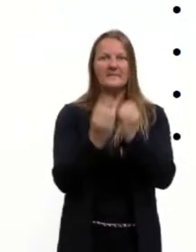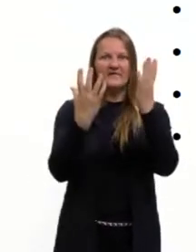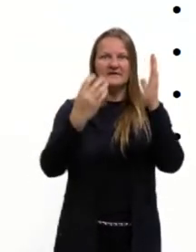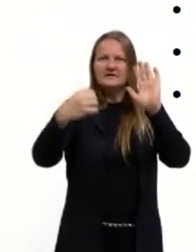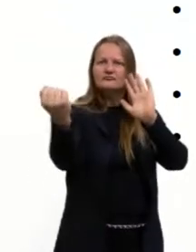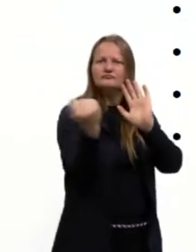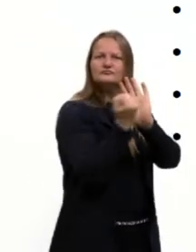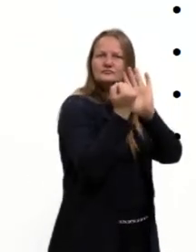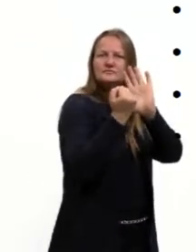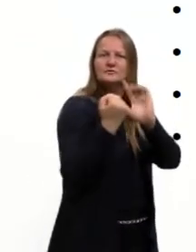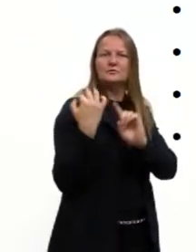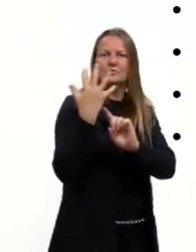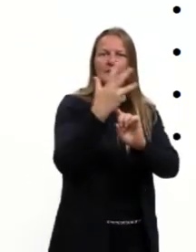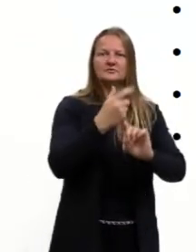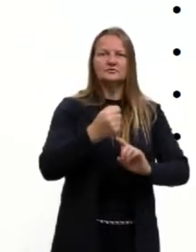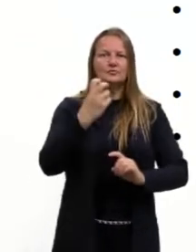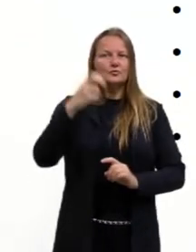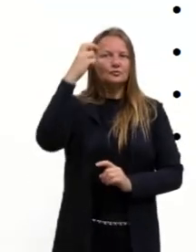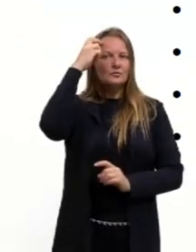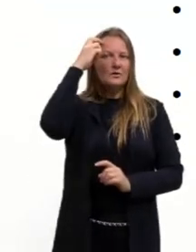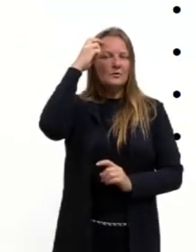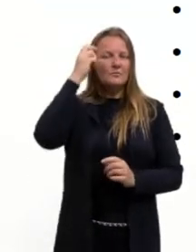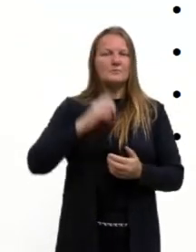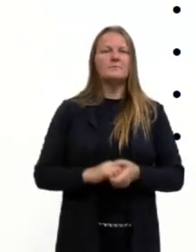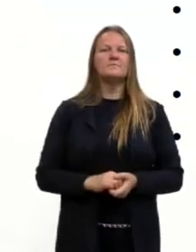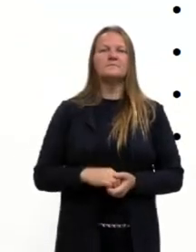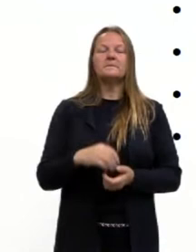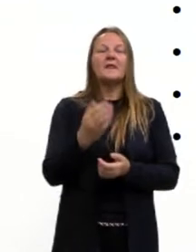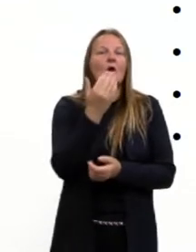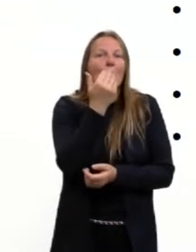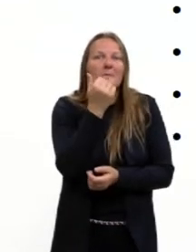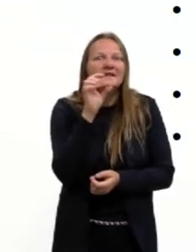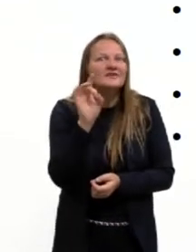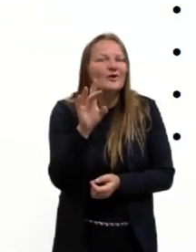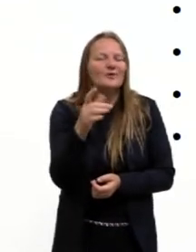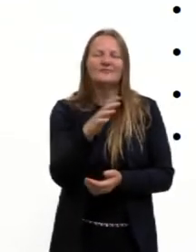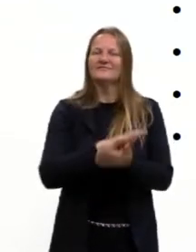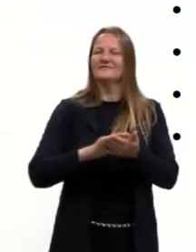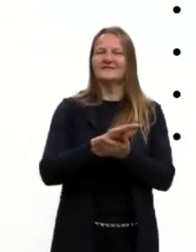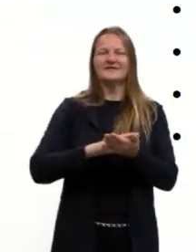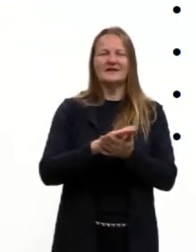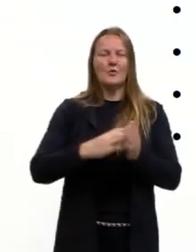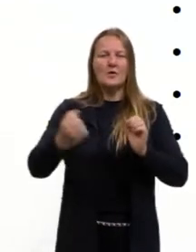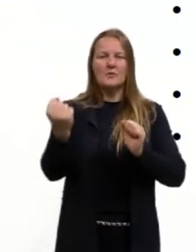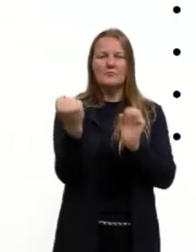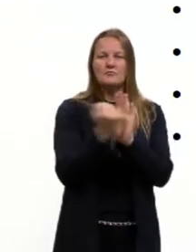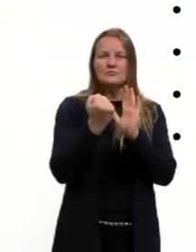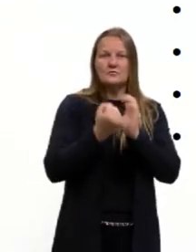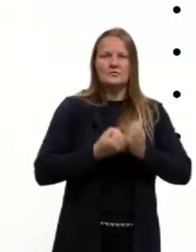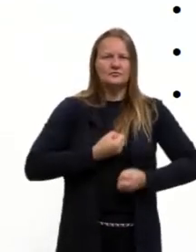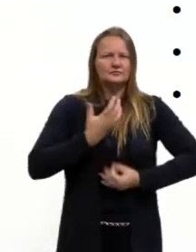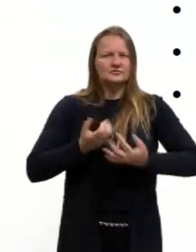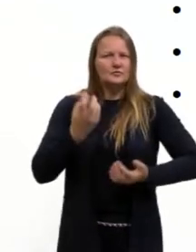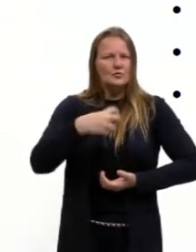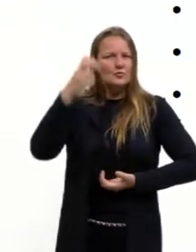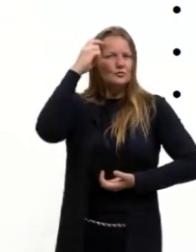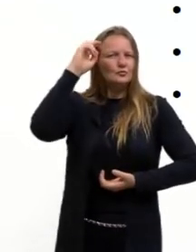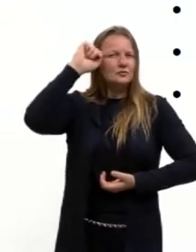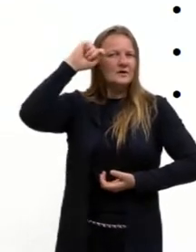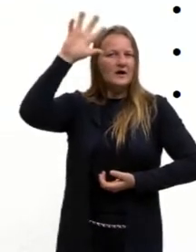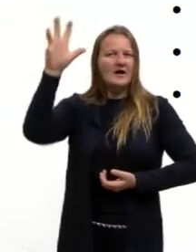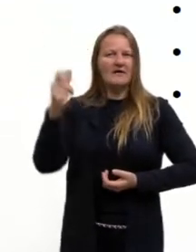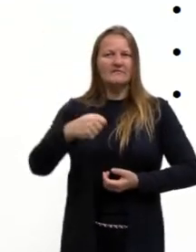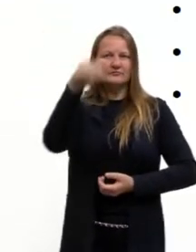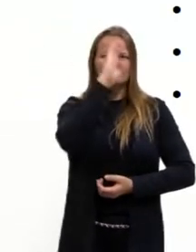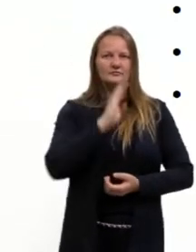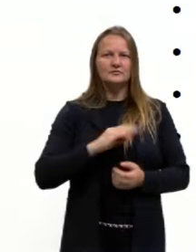vai pensar, o Acarajé é só uma comida. Não, o Acarajé é uma expressão da cultura afro-brasileira